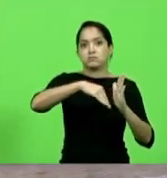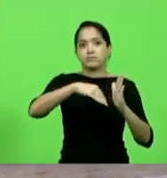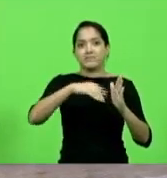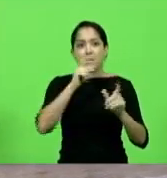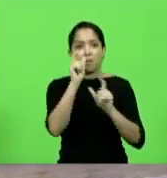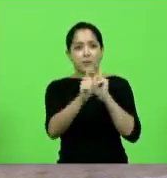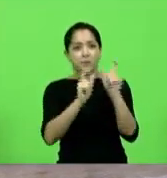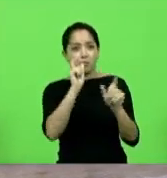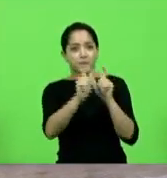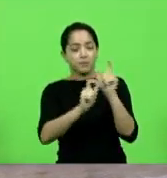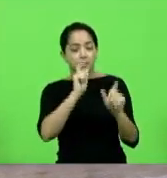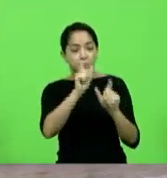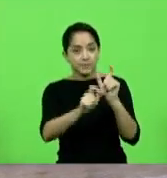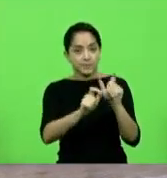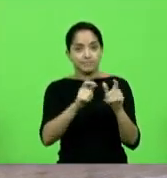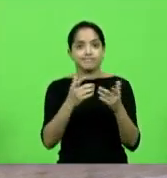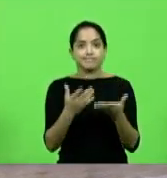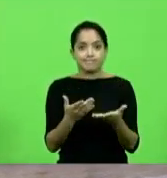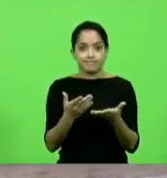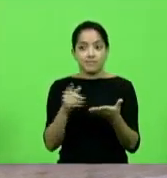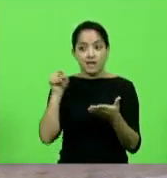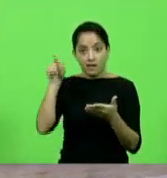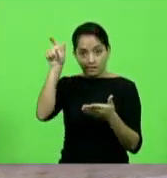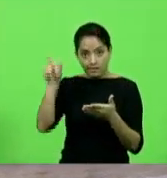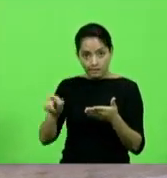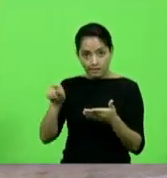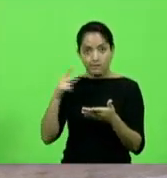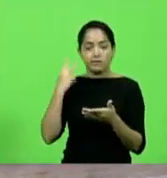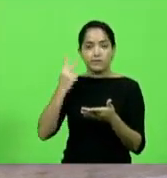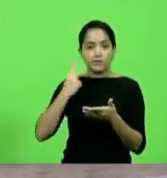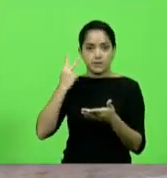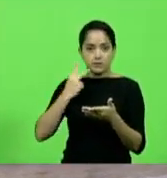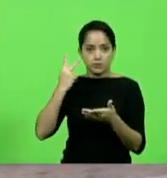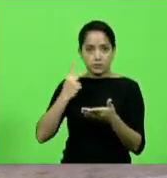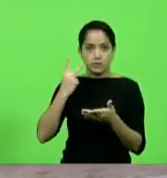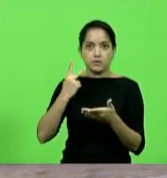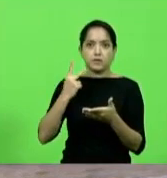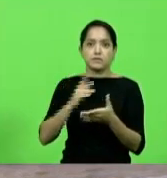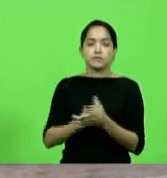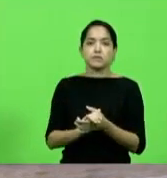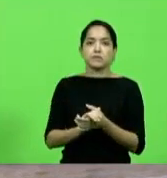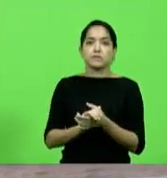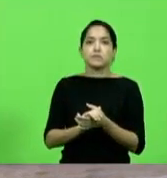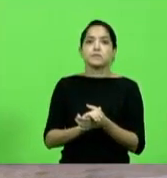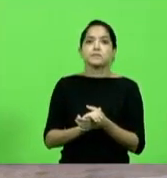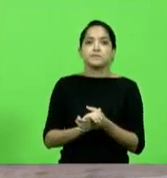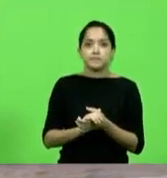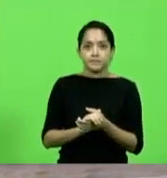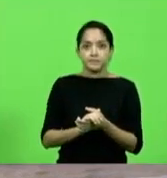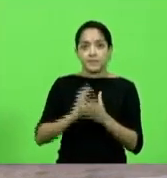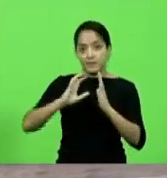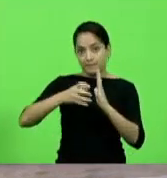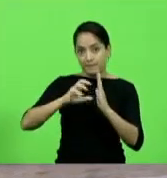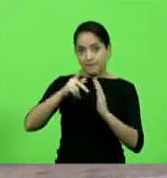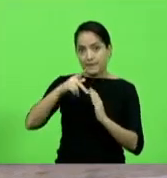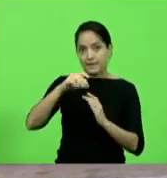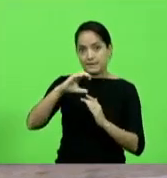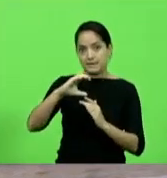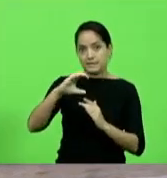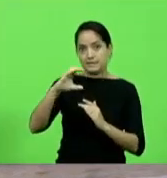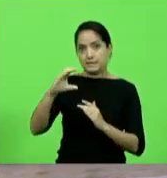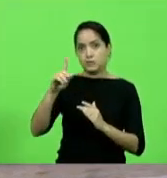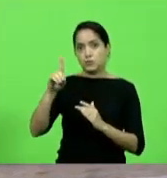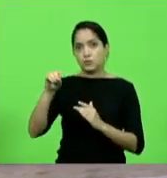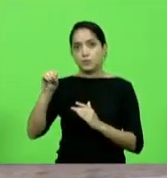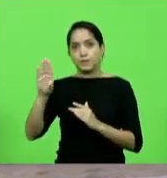os ciclistas. Uma vereadora recém-eleita do partido do PCdoB, muito belo